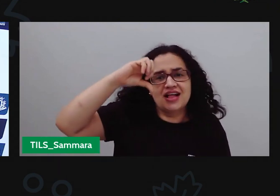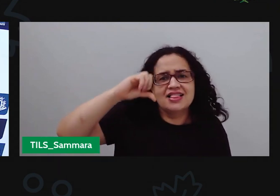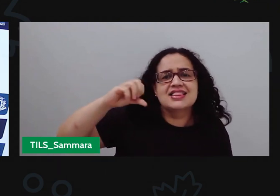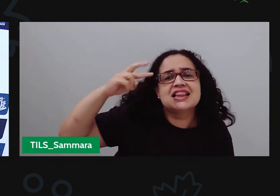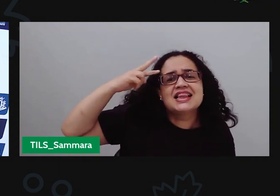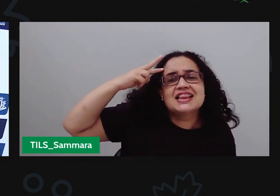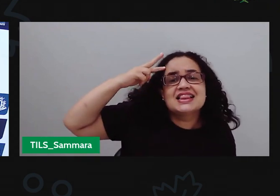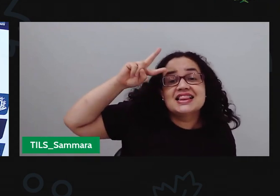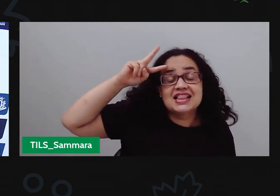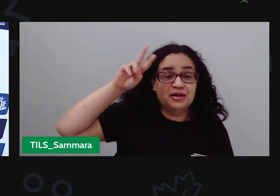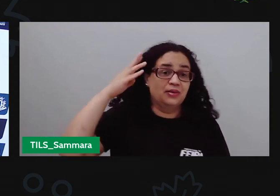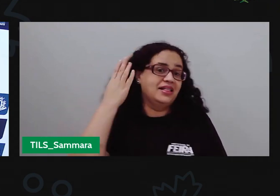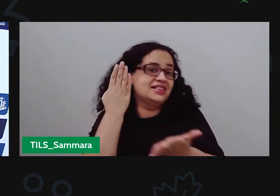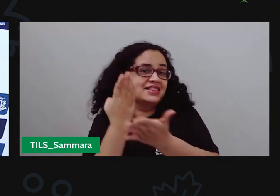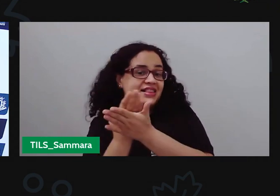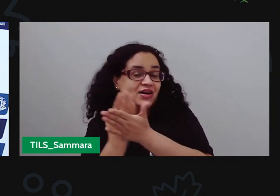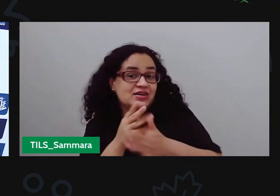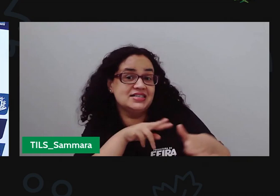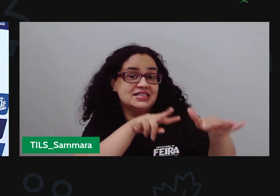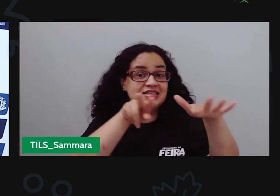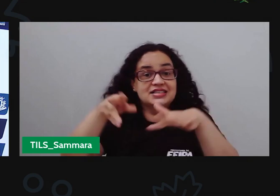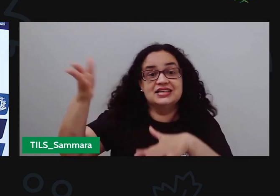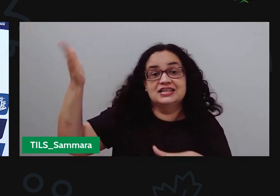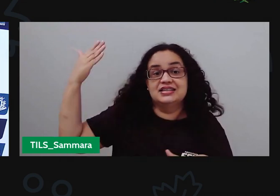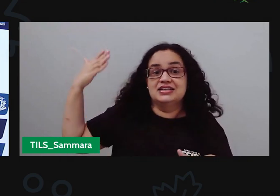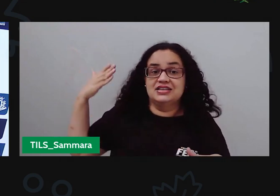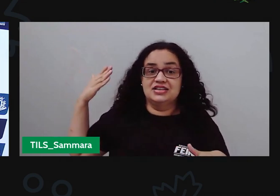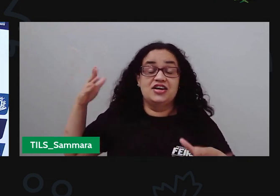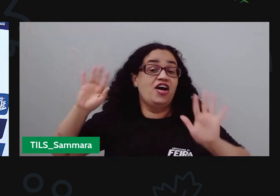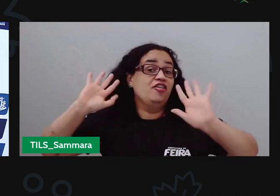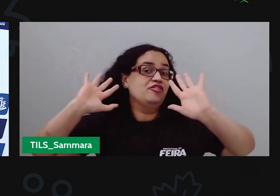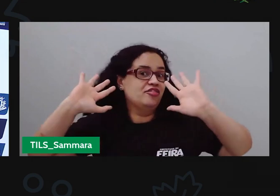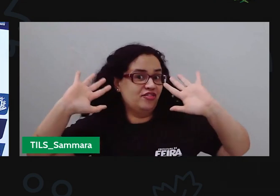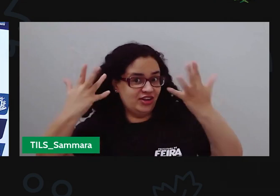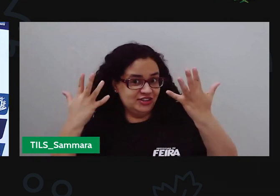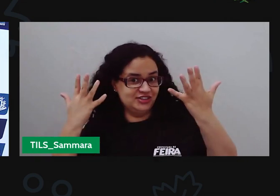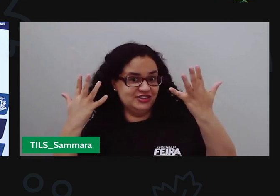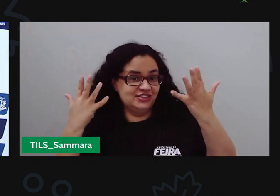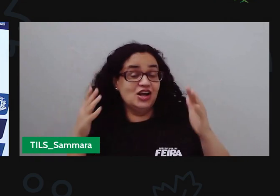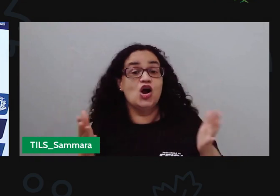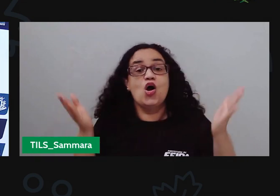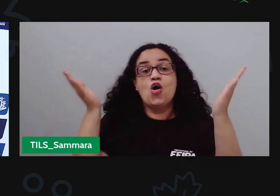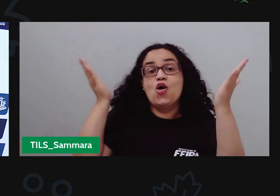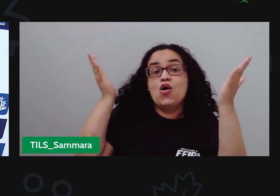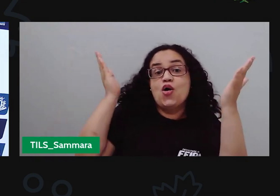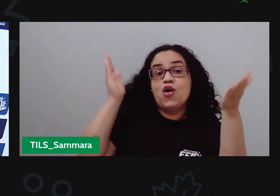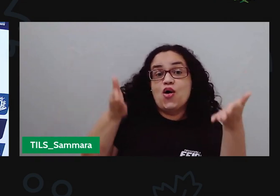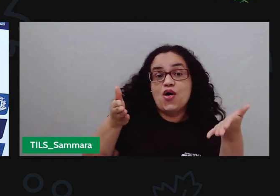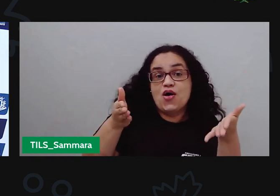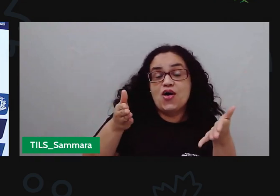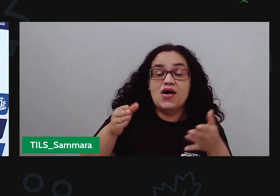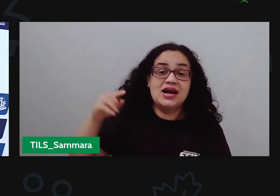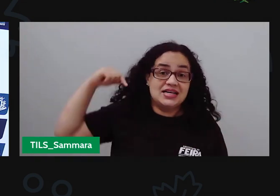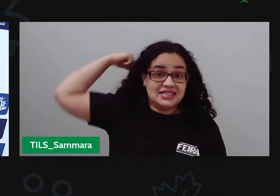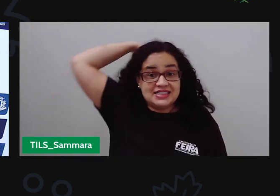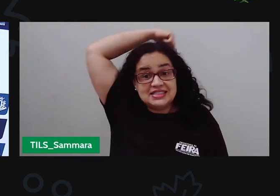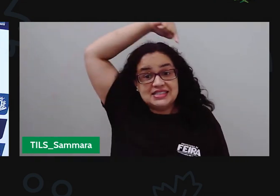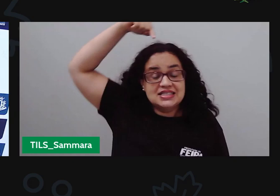Lembram das aulas da semana passada que a falou sobre festividades? Pois é, hoje é dia de São